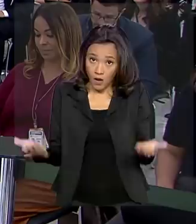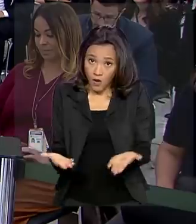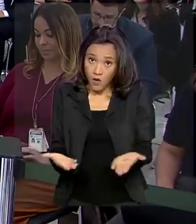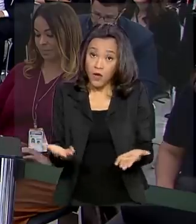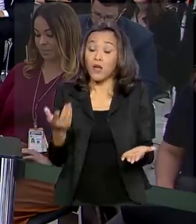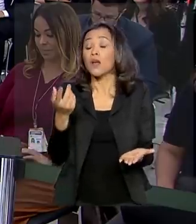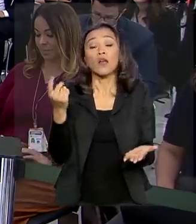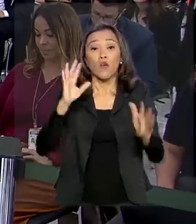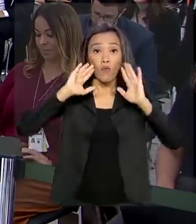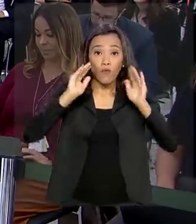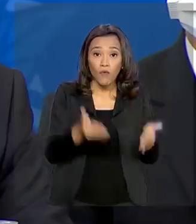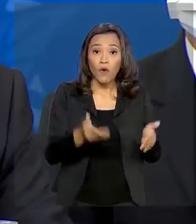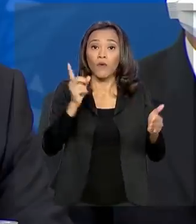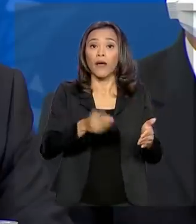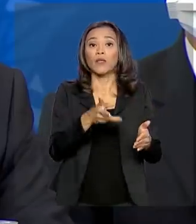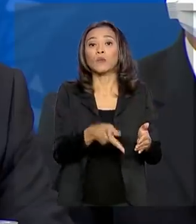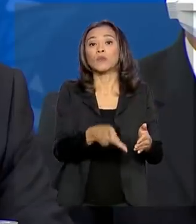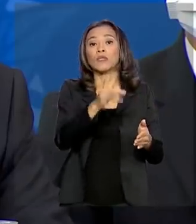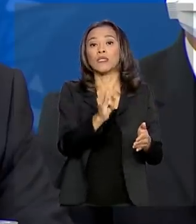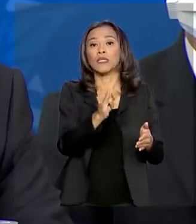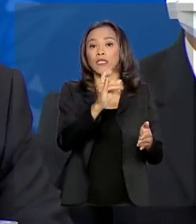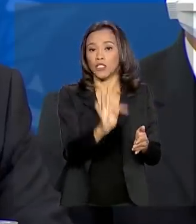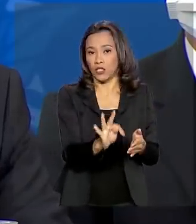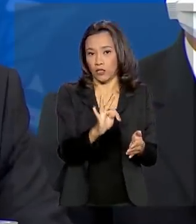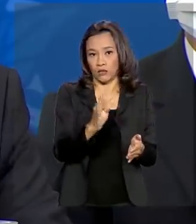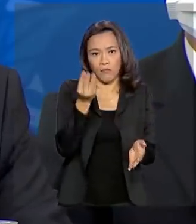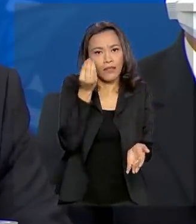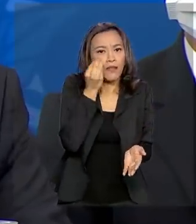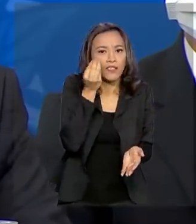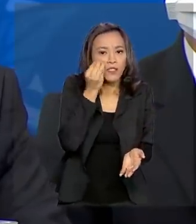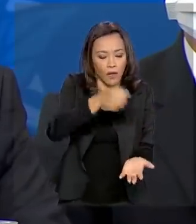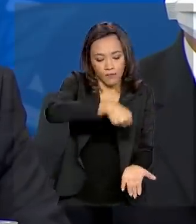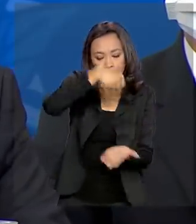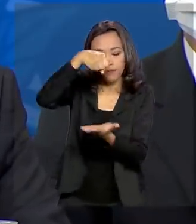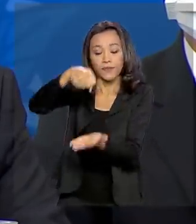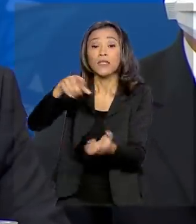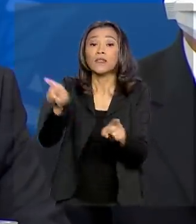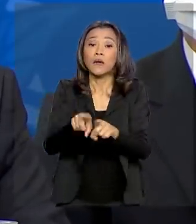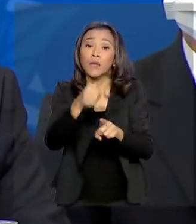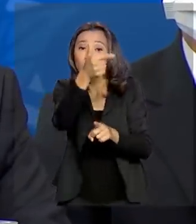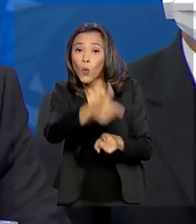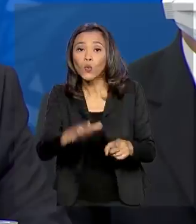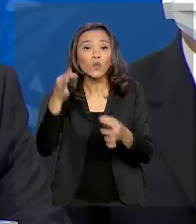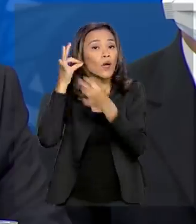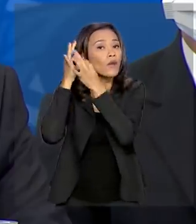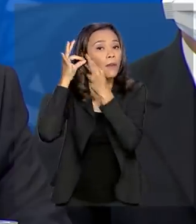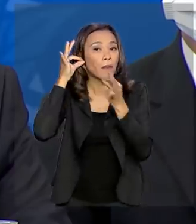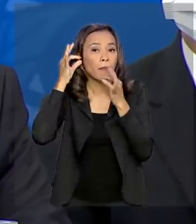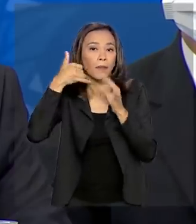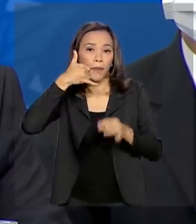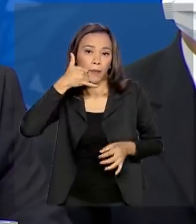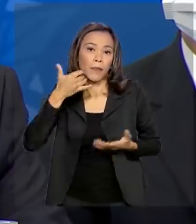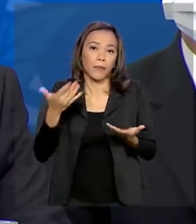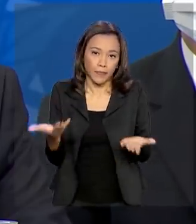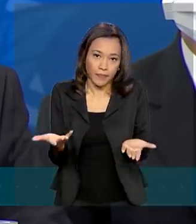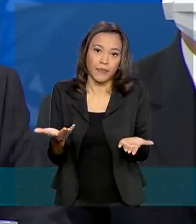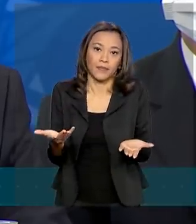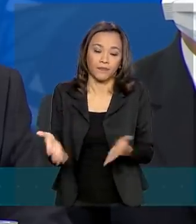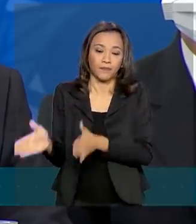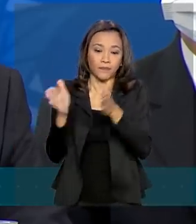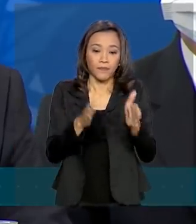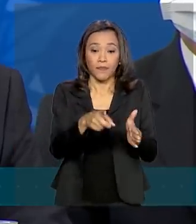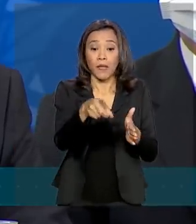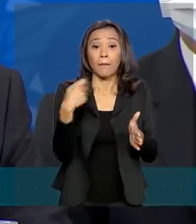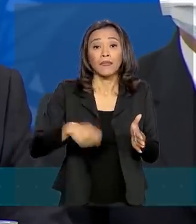dos kits de testagem. Também será regulamentado o teleatendimento em todo o país. Deveremos ter uma ferramenta